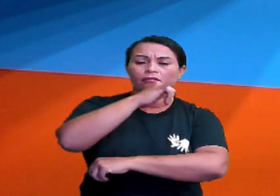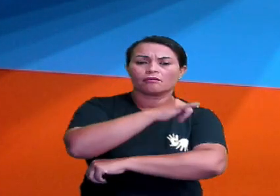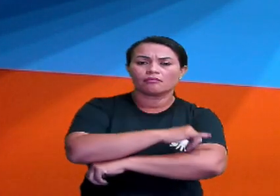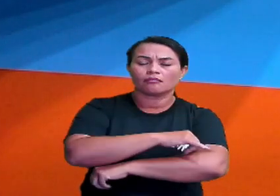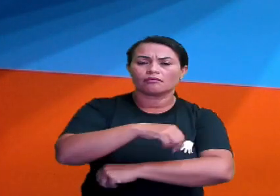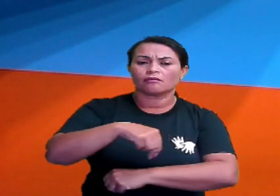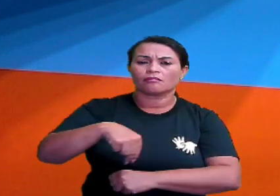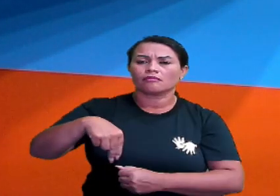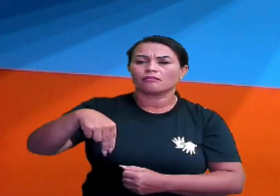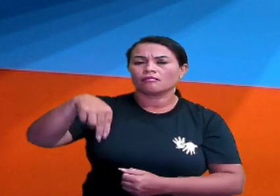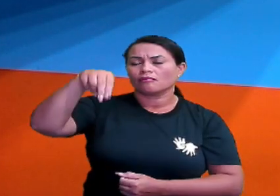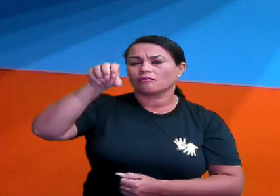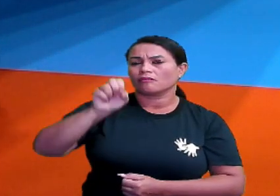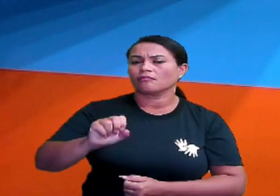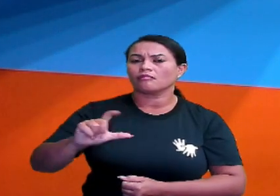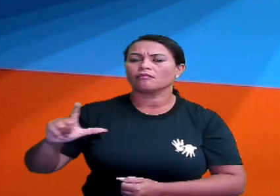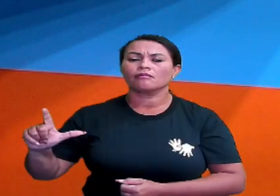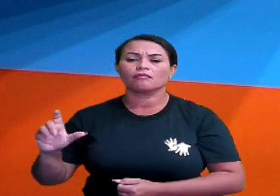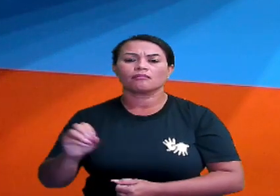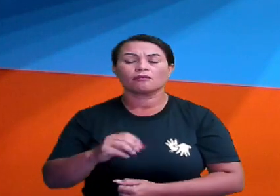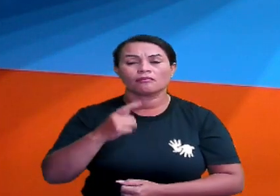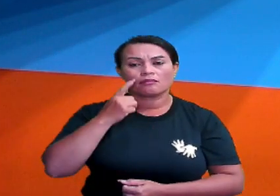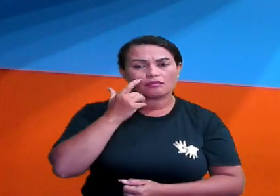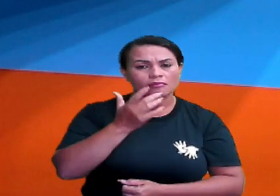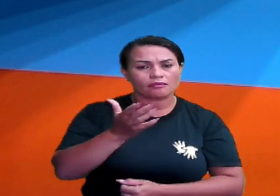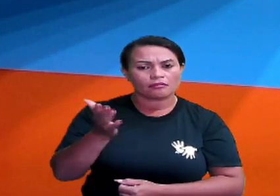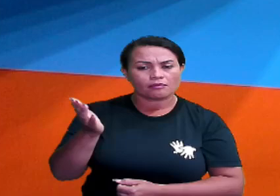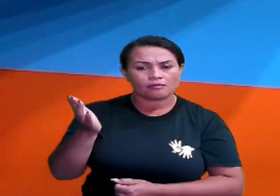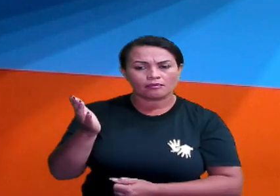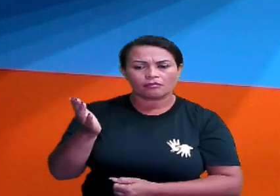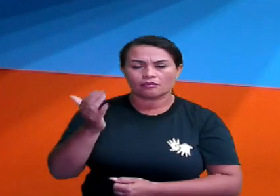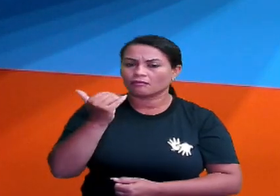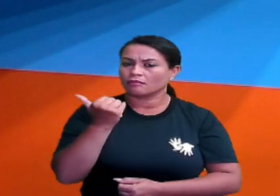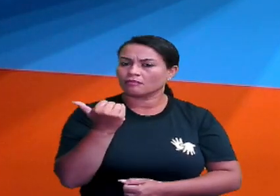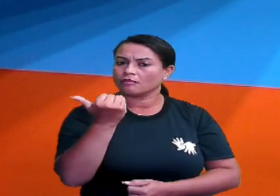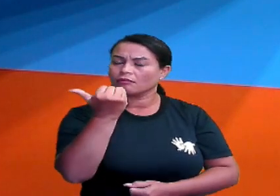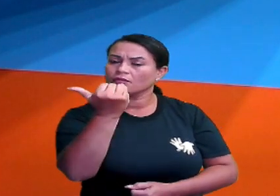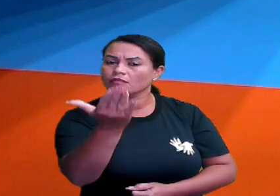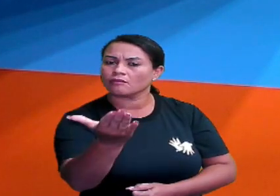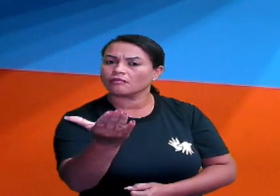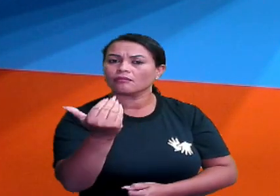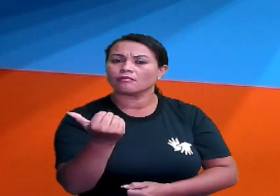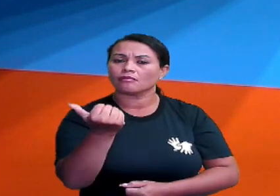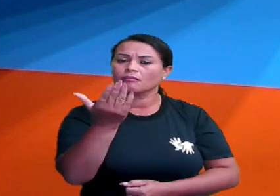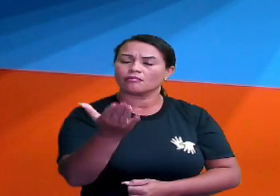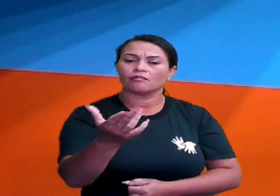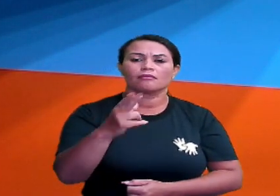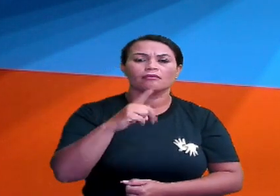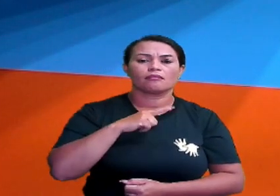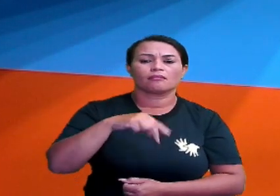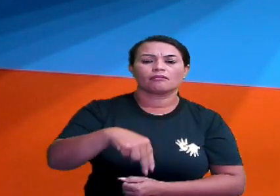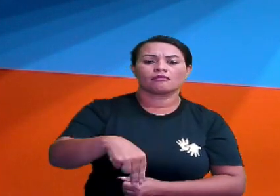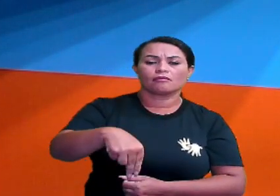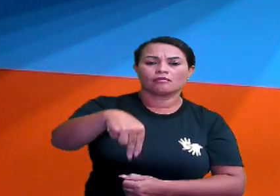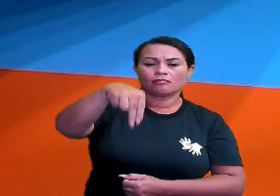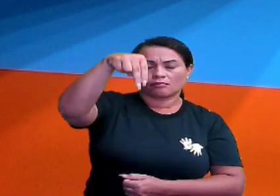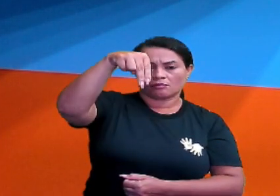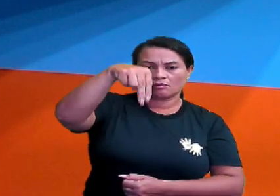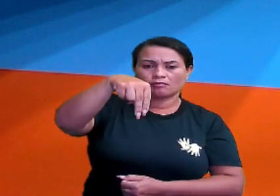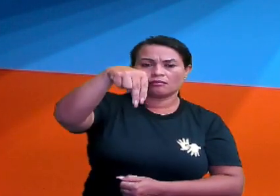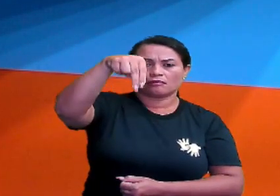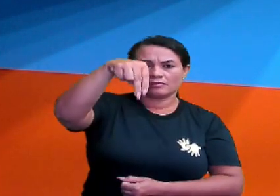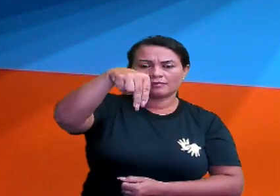leste, ao oeste, ao norte ou ao sul. Vamos lá, já que ele está na frente. E na frente eu sei que tem o norte. Então,